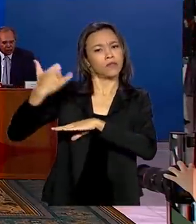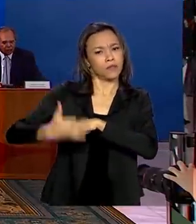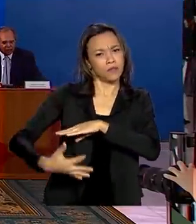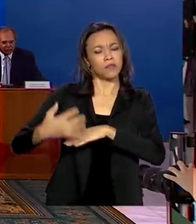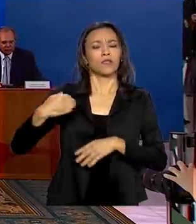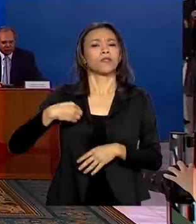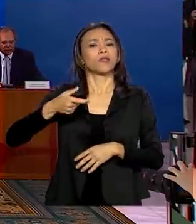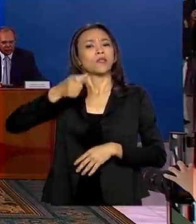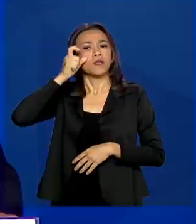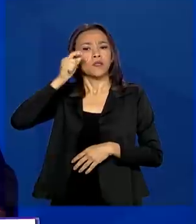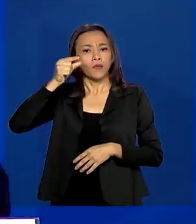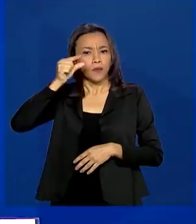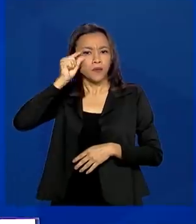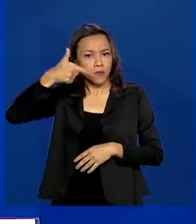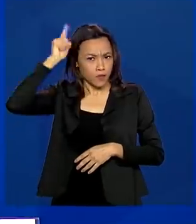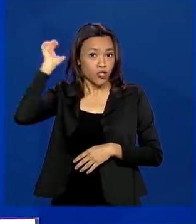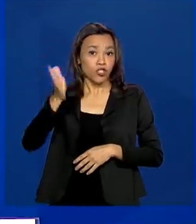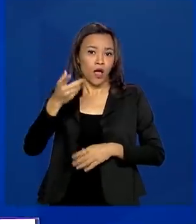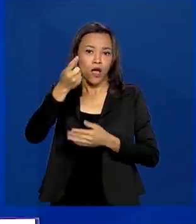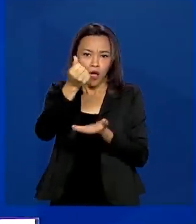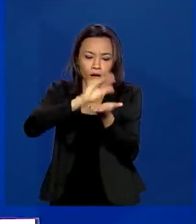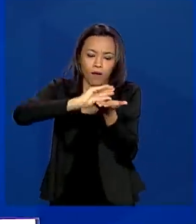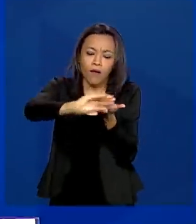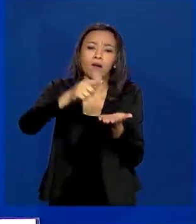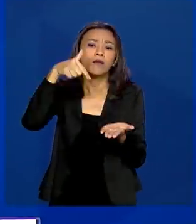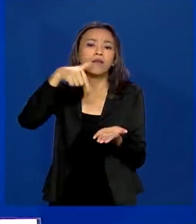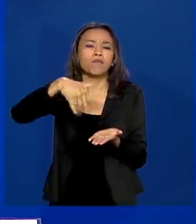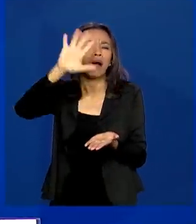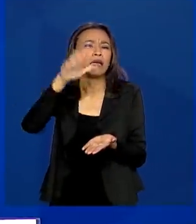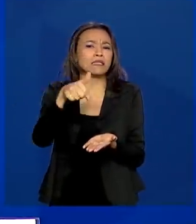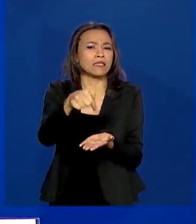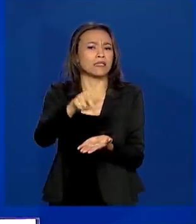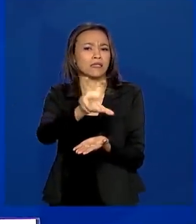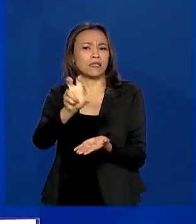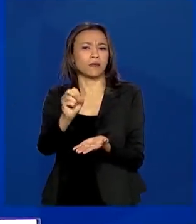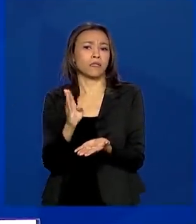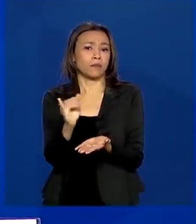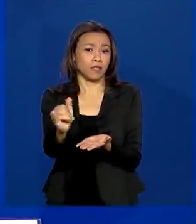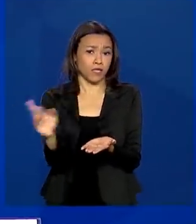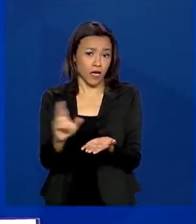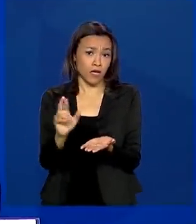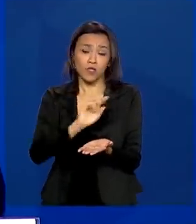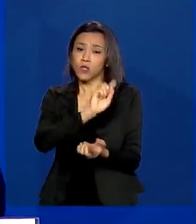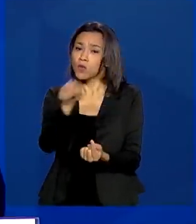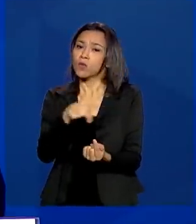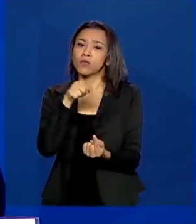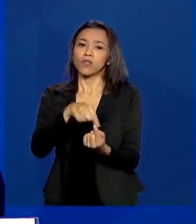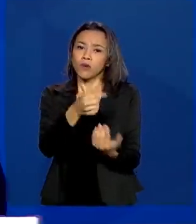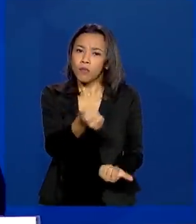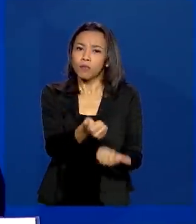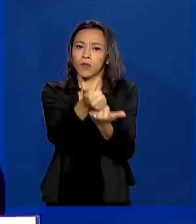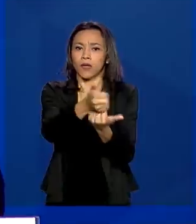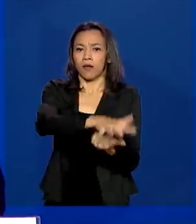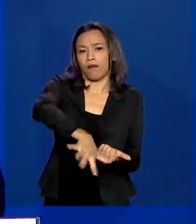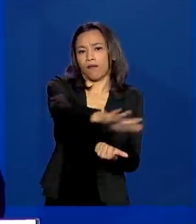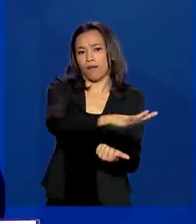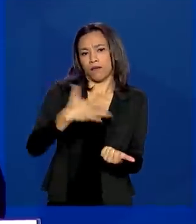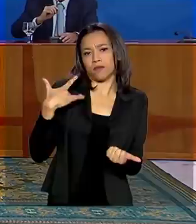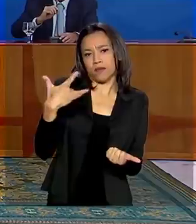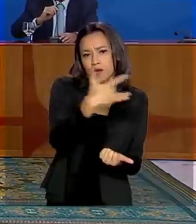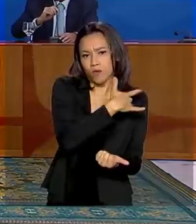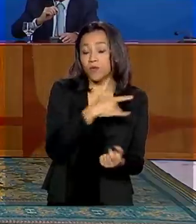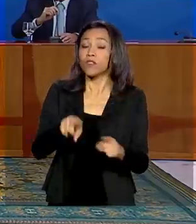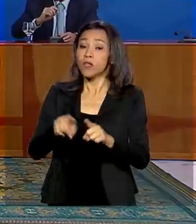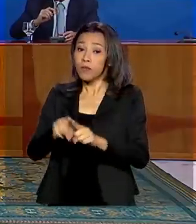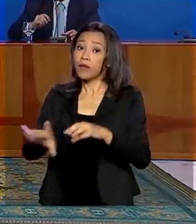foram liberados mais de 750 bilhões de reais para medidas de reforço do sistema de saúde e para assegurar